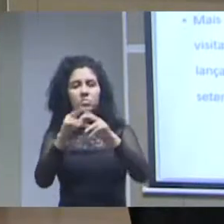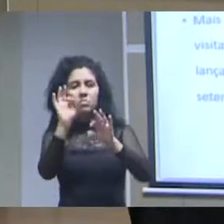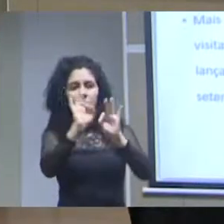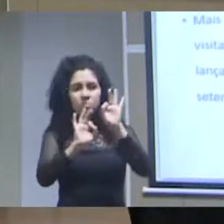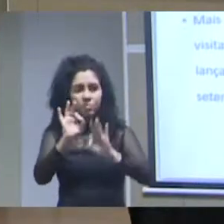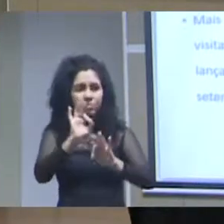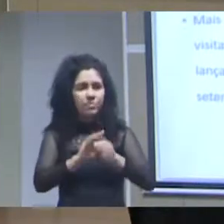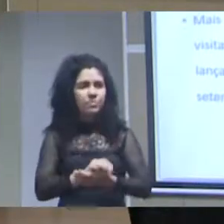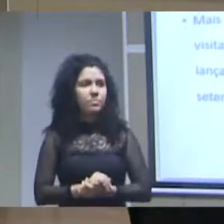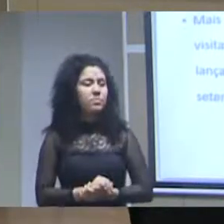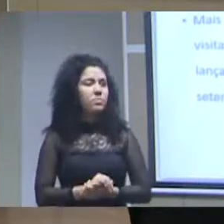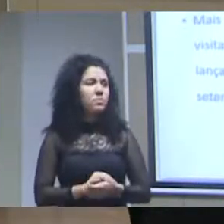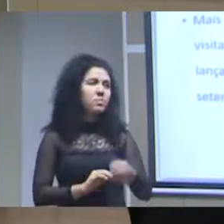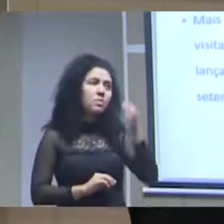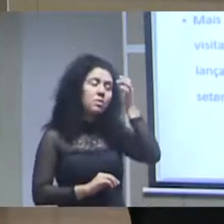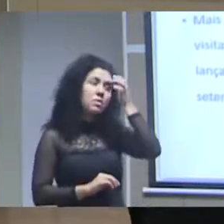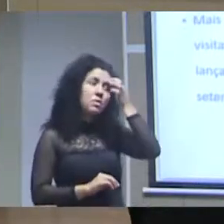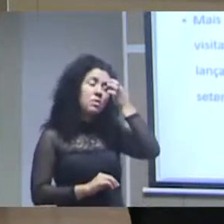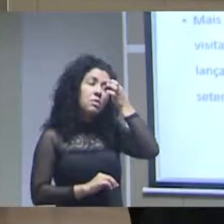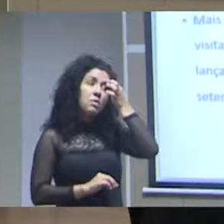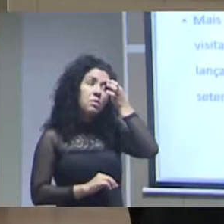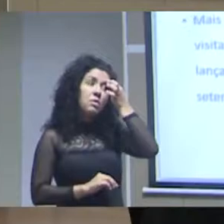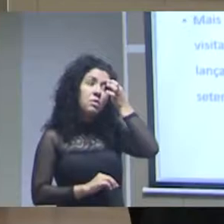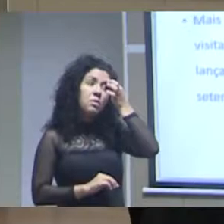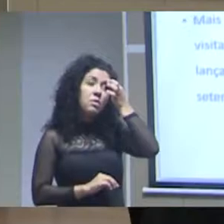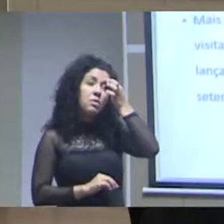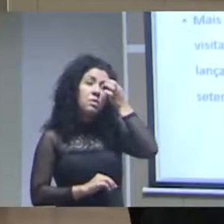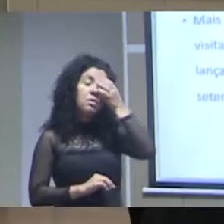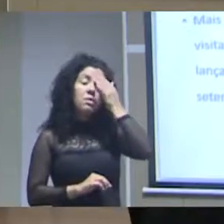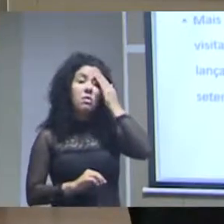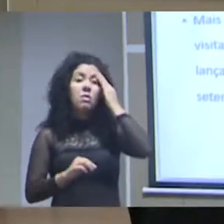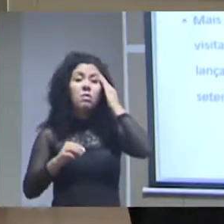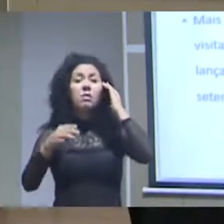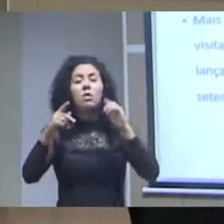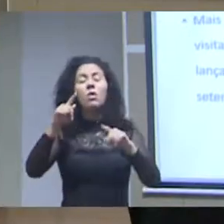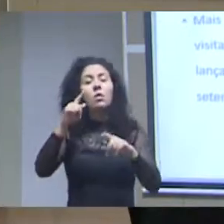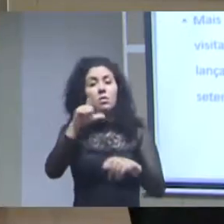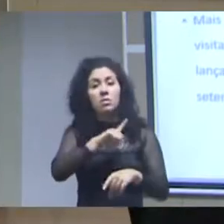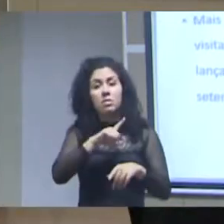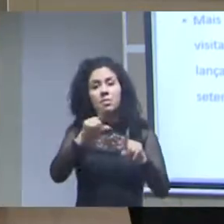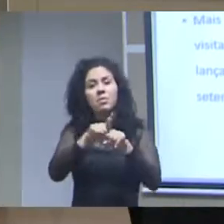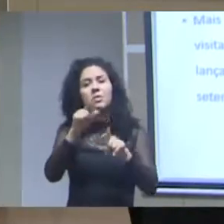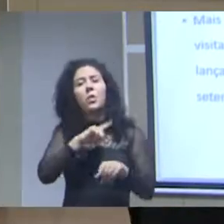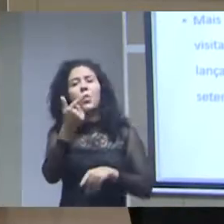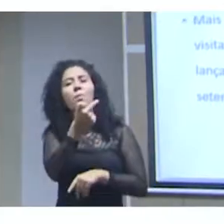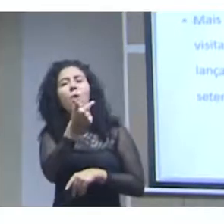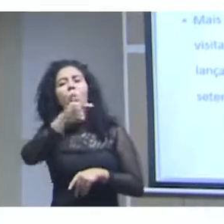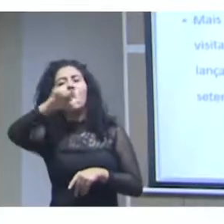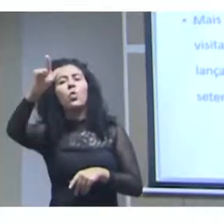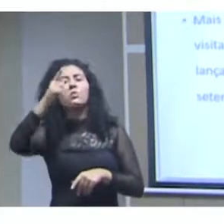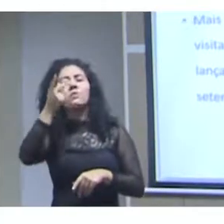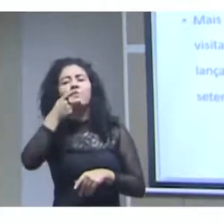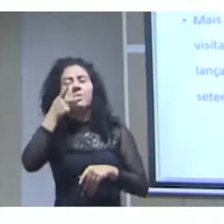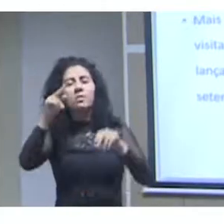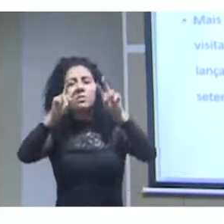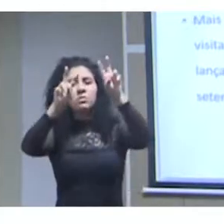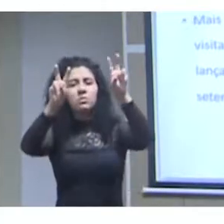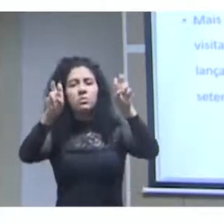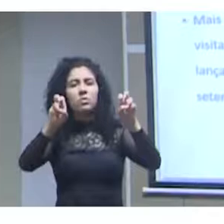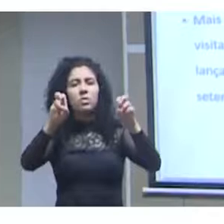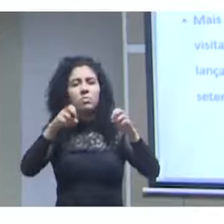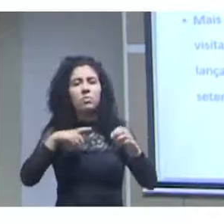o Atlas da Vulnerabilidade Social também é outra ferramenta disponível pelo IPEC que traz